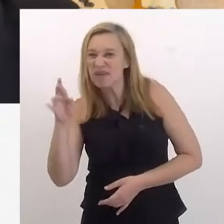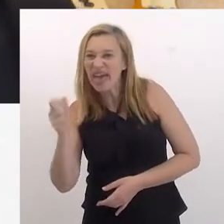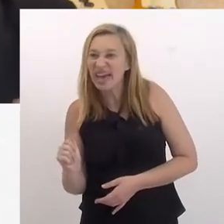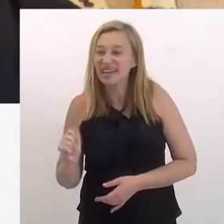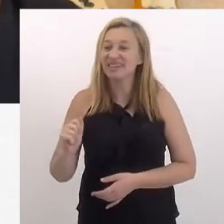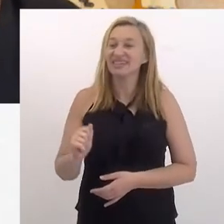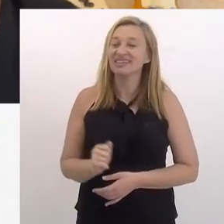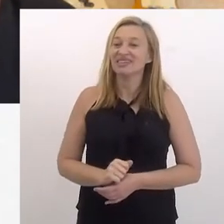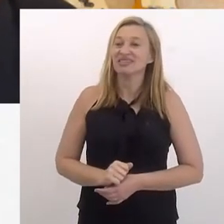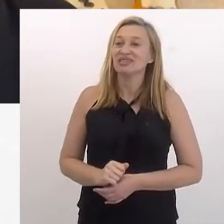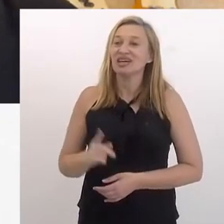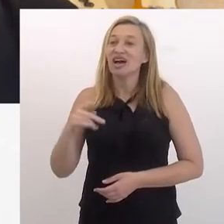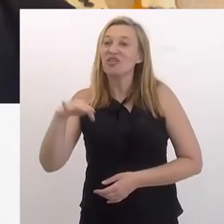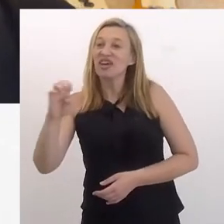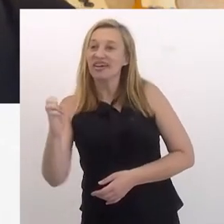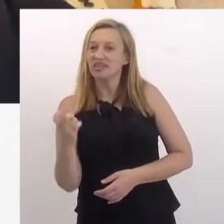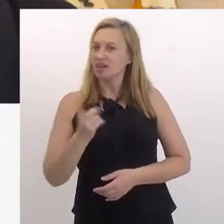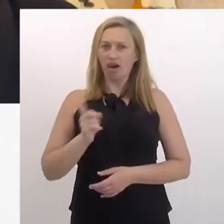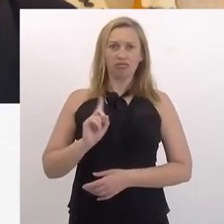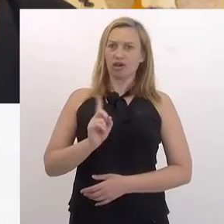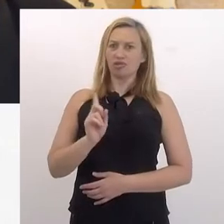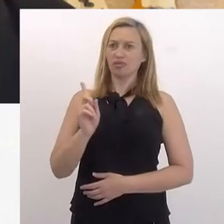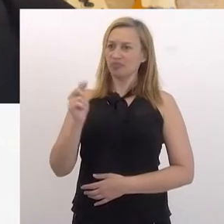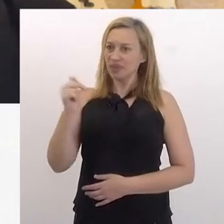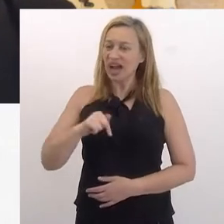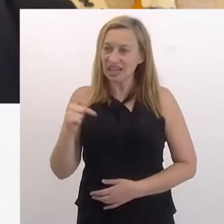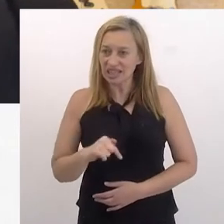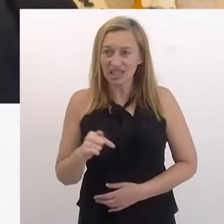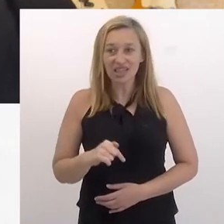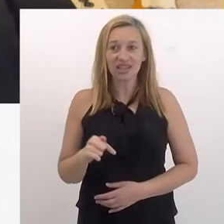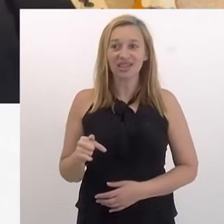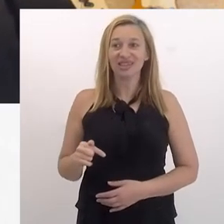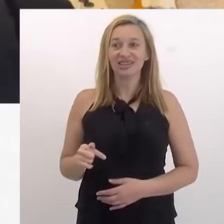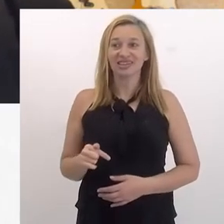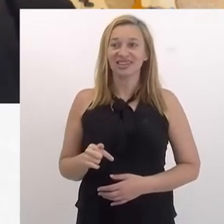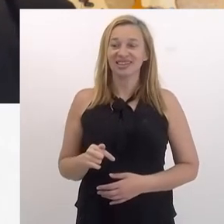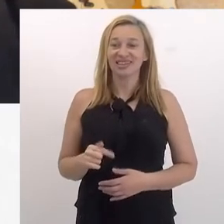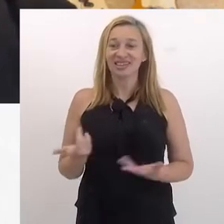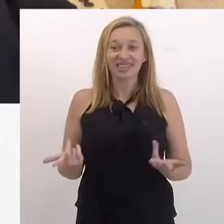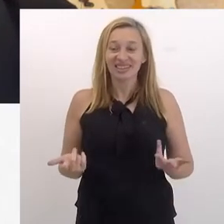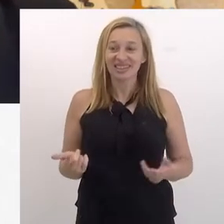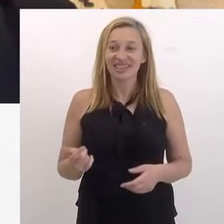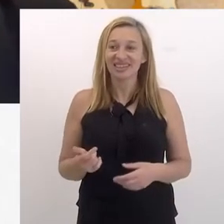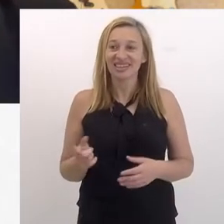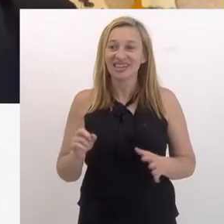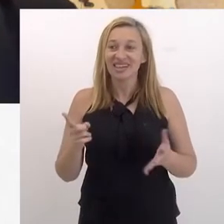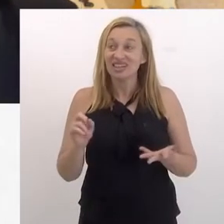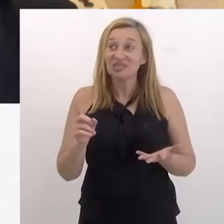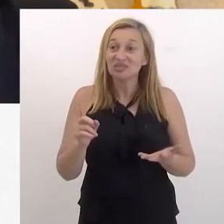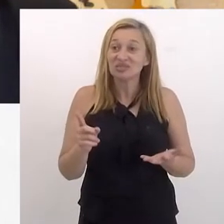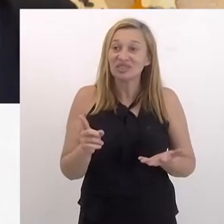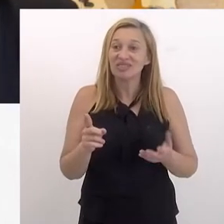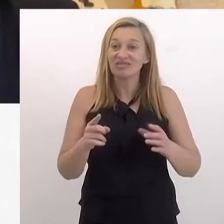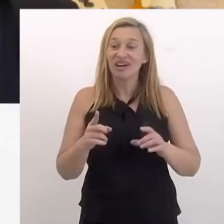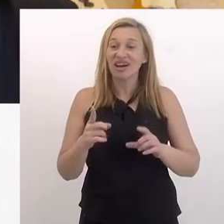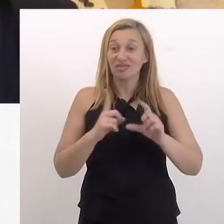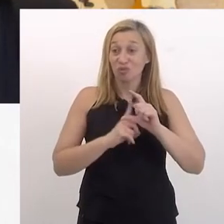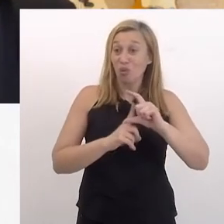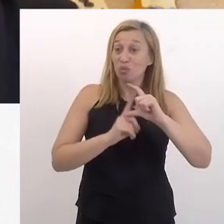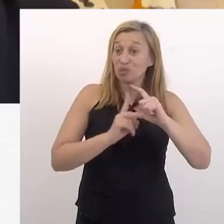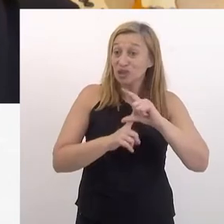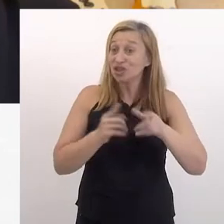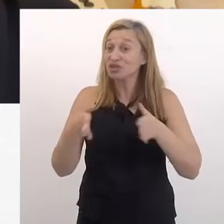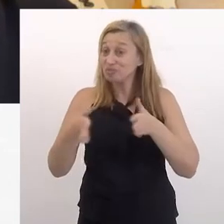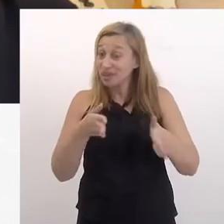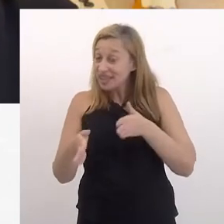que não sei o quê, da Sibéria, não sei E aí o Ghena falava não, não, aqui, porque, gente, a gente estava na perestróica, ainda no regime